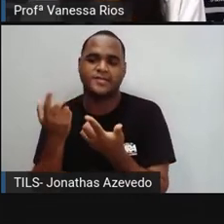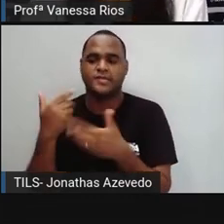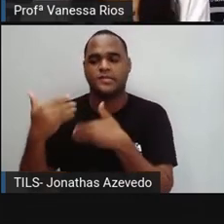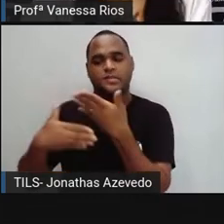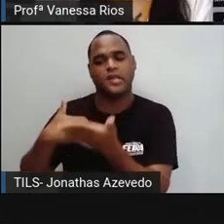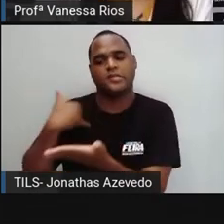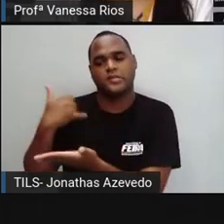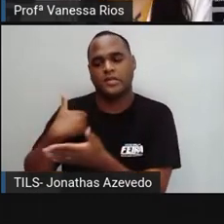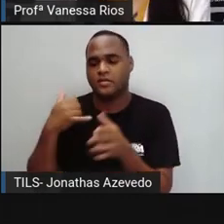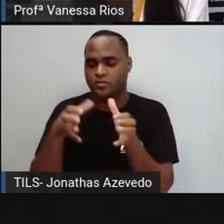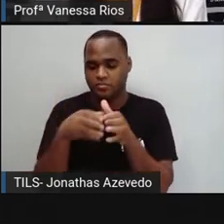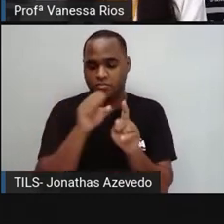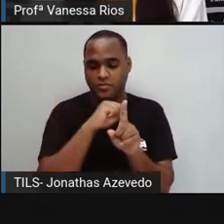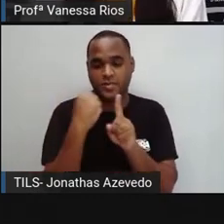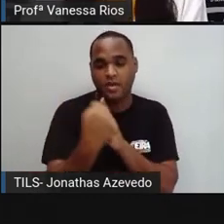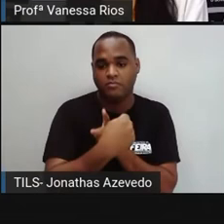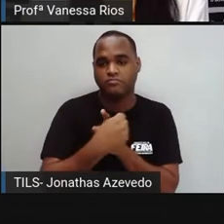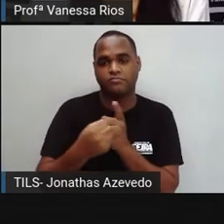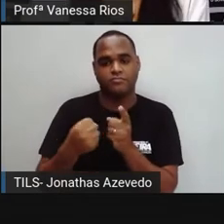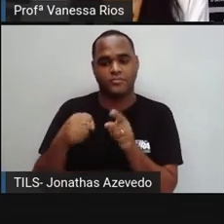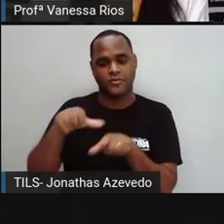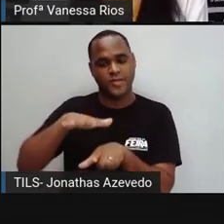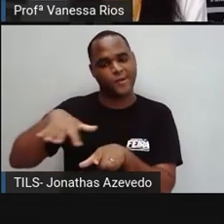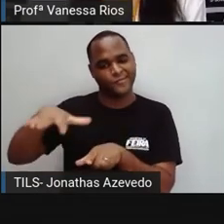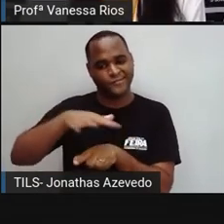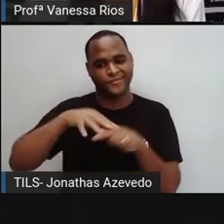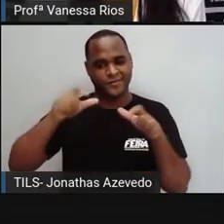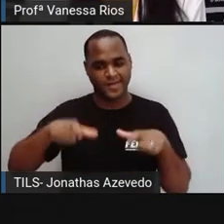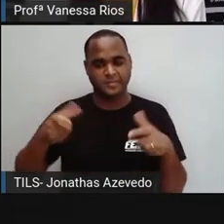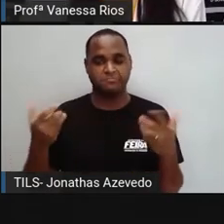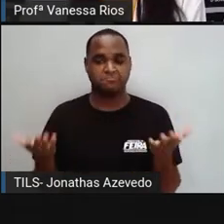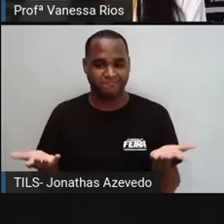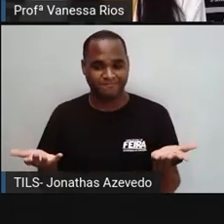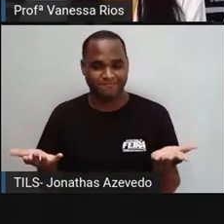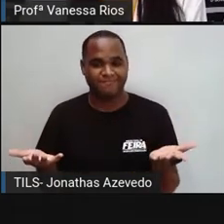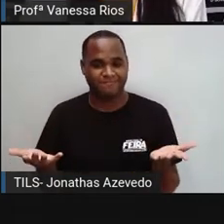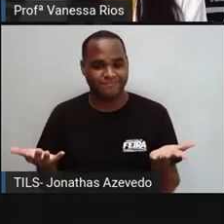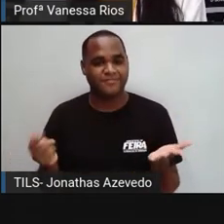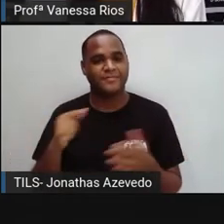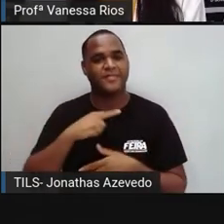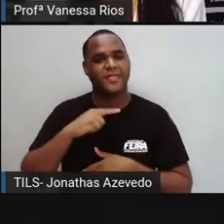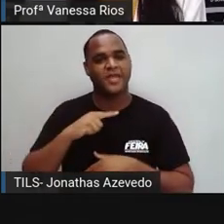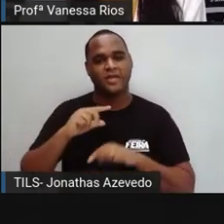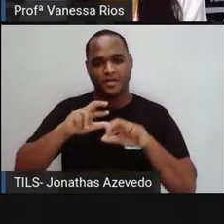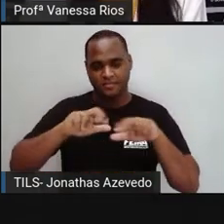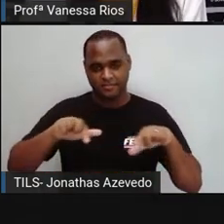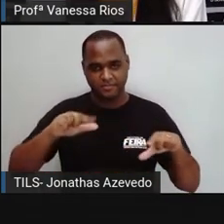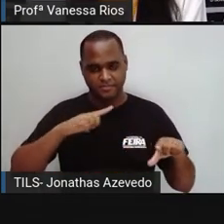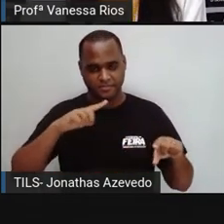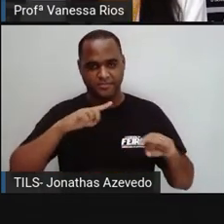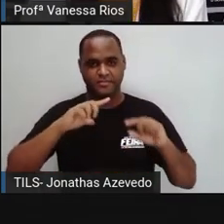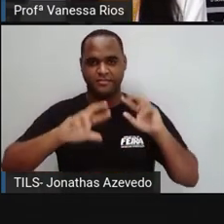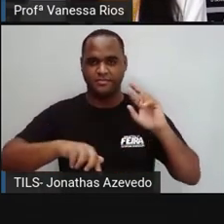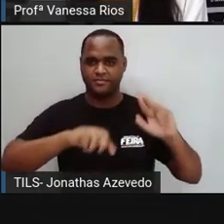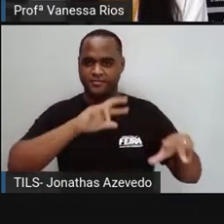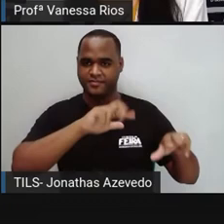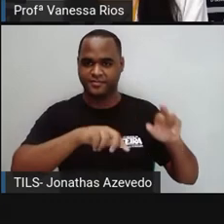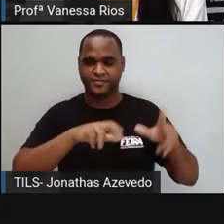à idade, ao grupo social, à região. E sofrem aí diversas variações.